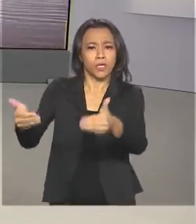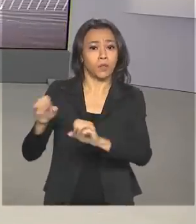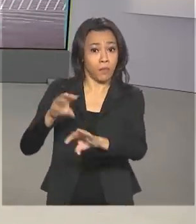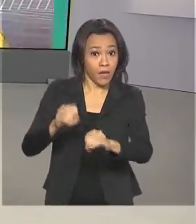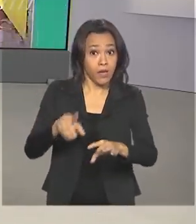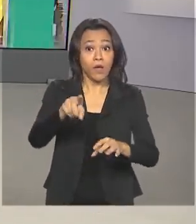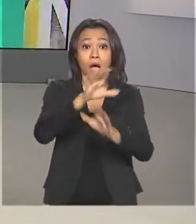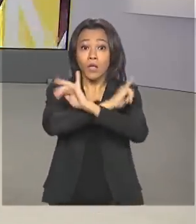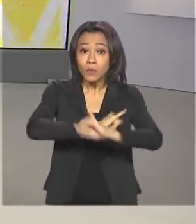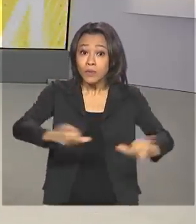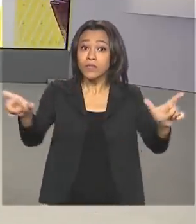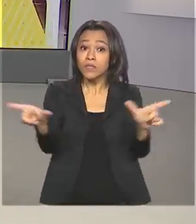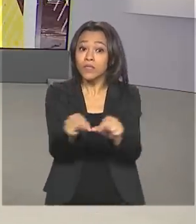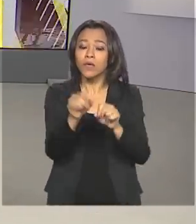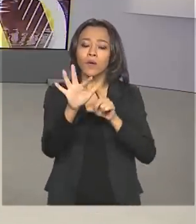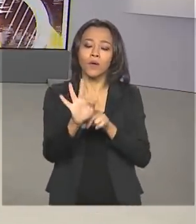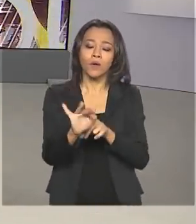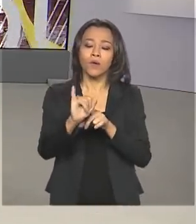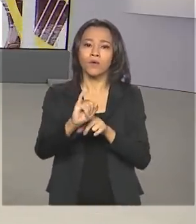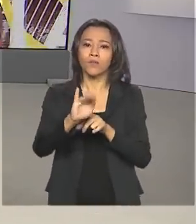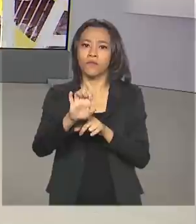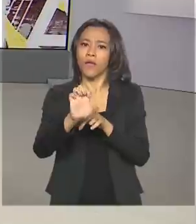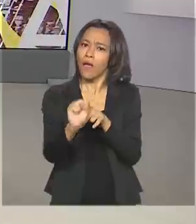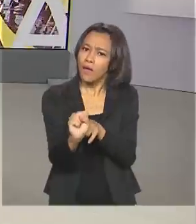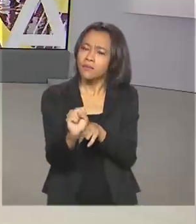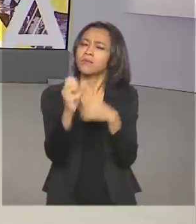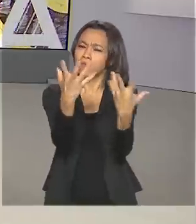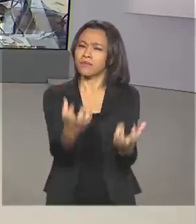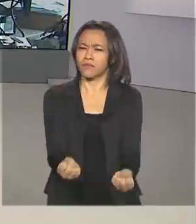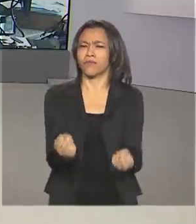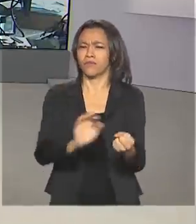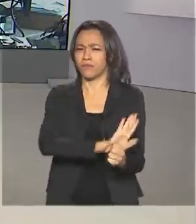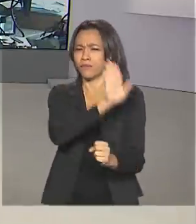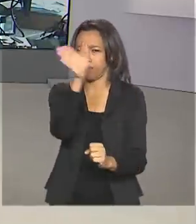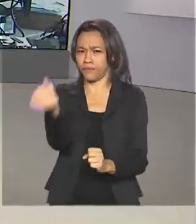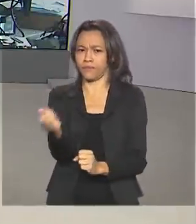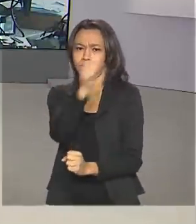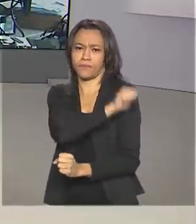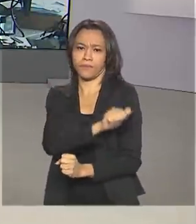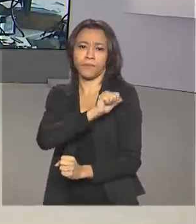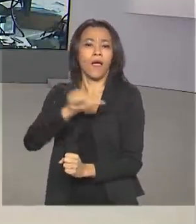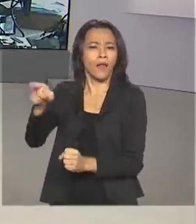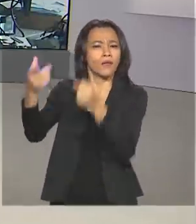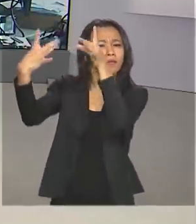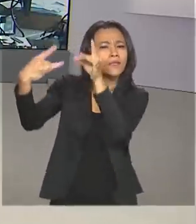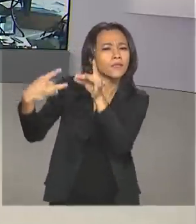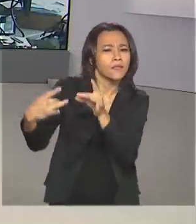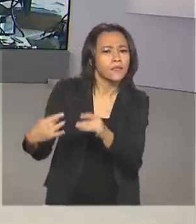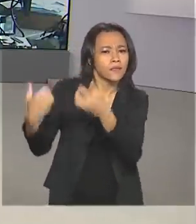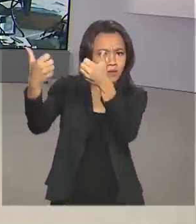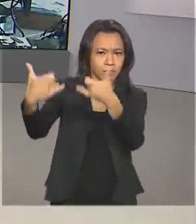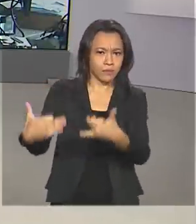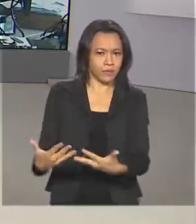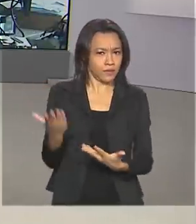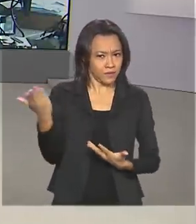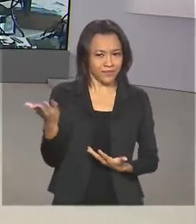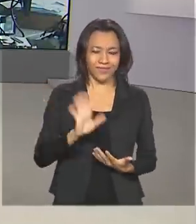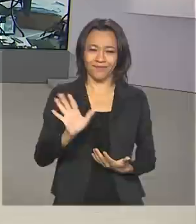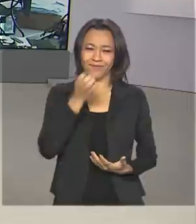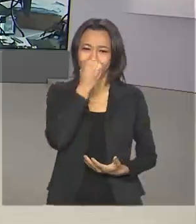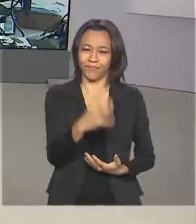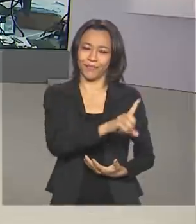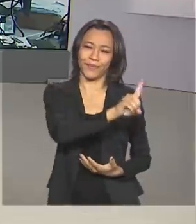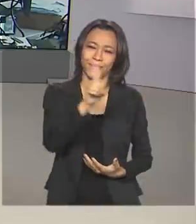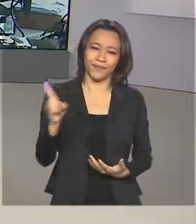de financiamento estudantil, o FIES. Vamos ao Rio de Janeiro, a repórter Cláudia Boiunga conta os detalhes para a gente. Cláudia, bom dia!